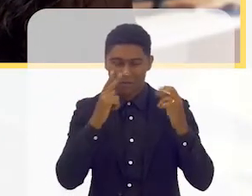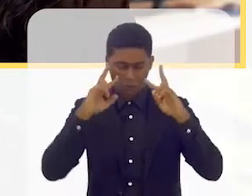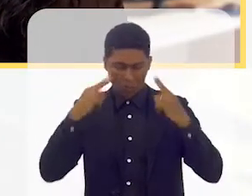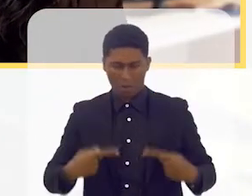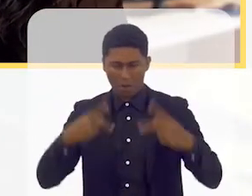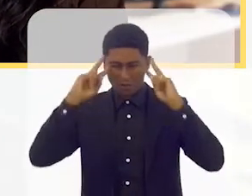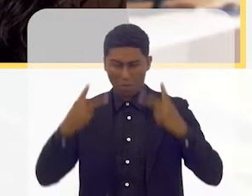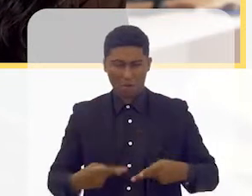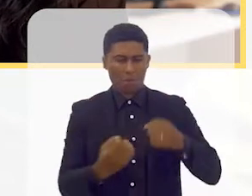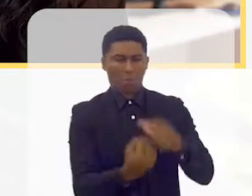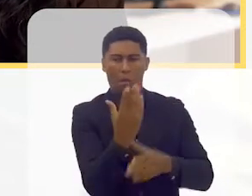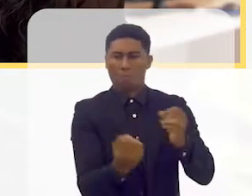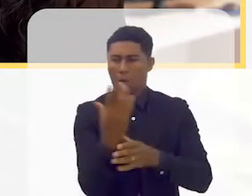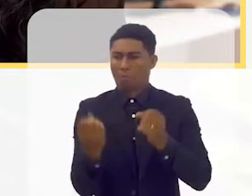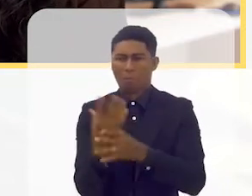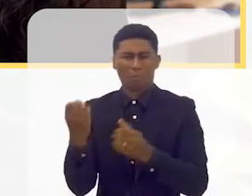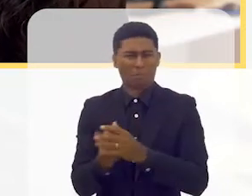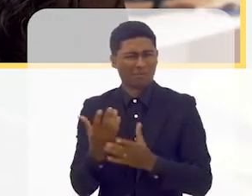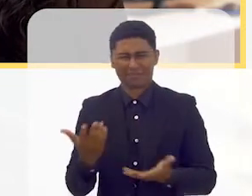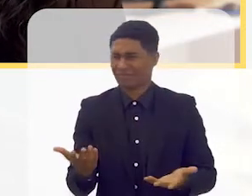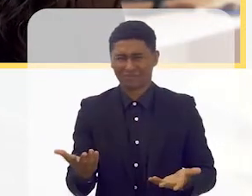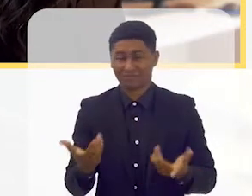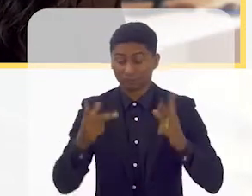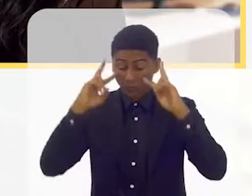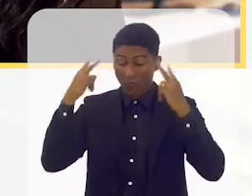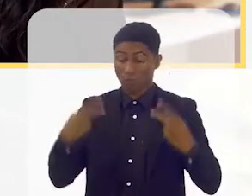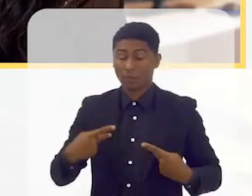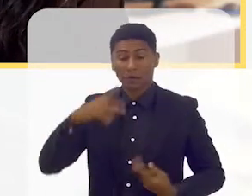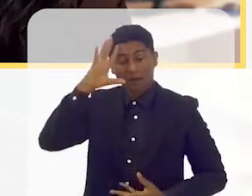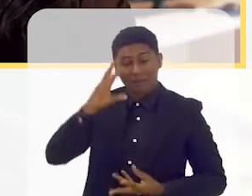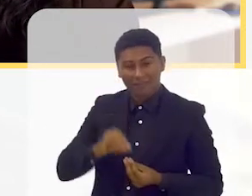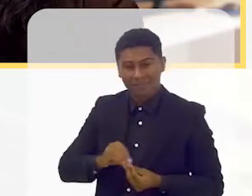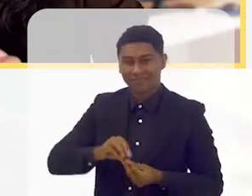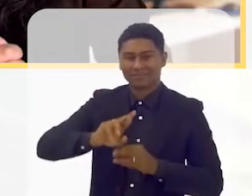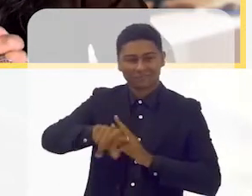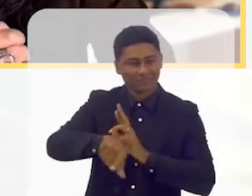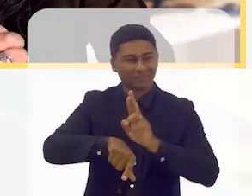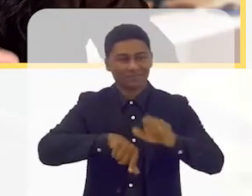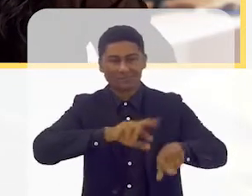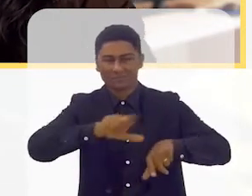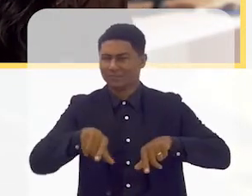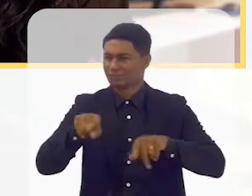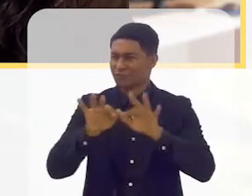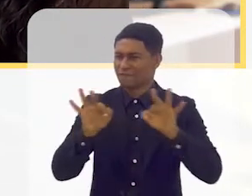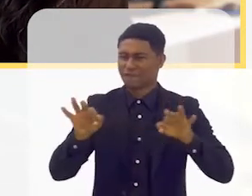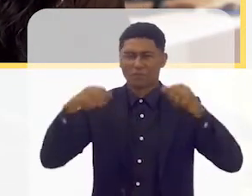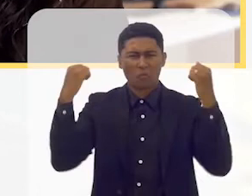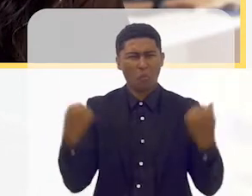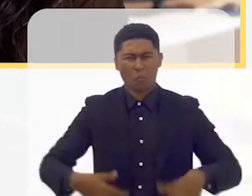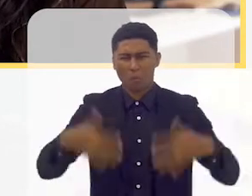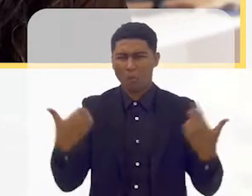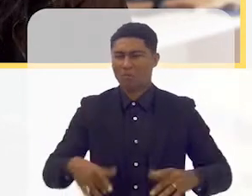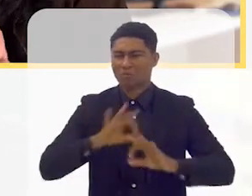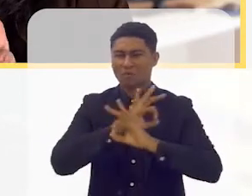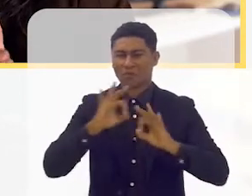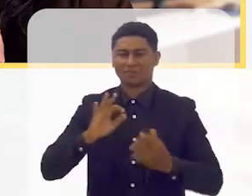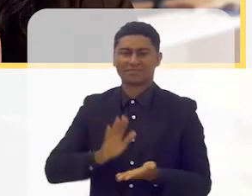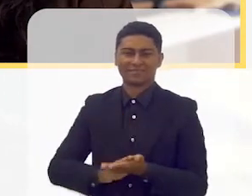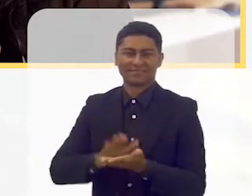realmente parte desse pressuposto, de que todos somos diferentes. E eu achei magnífica a sua frase.